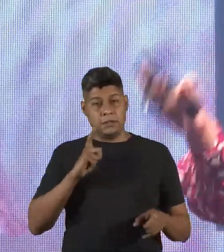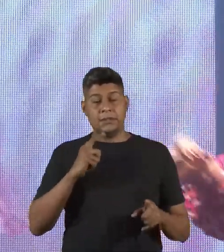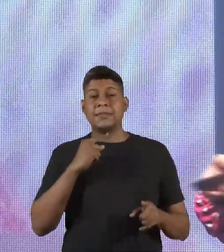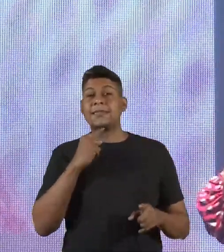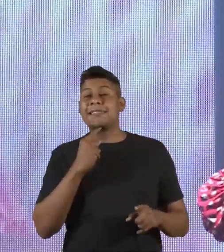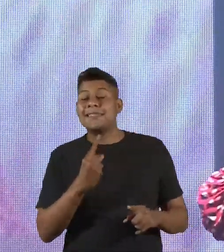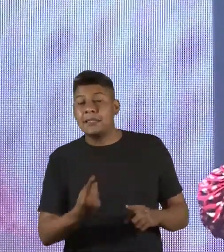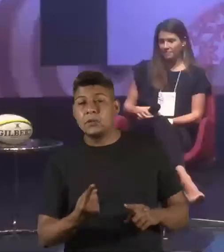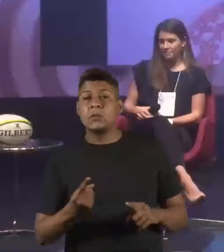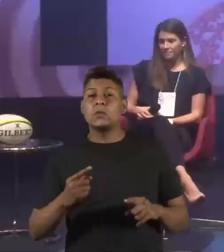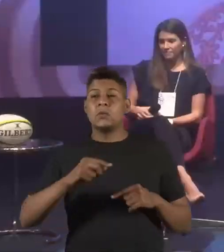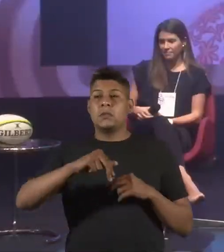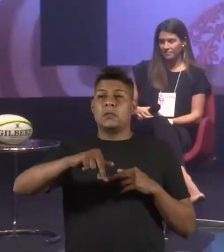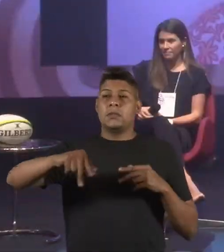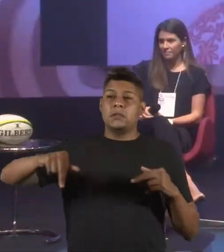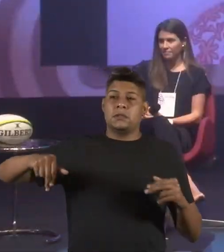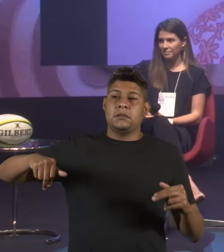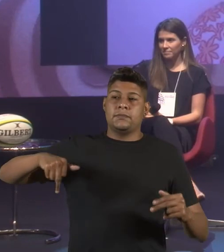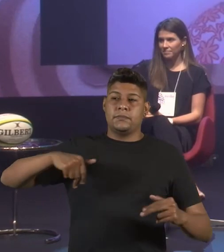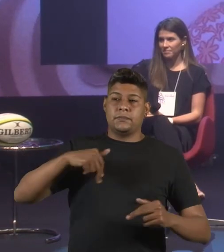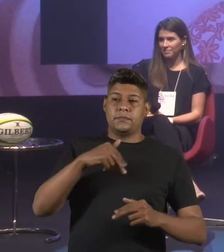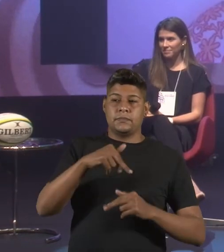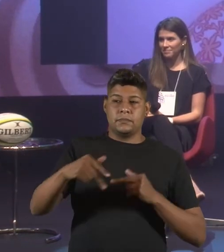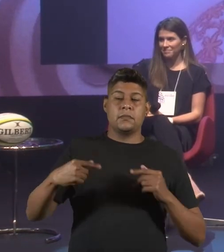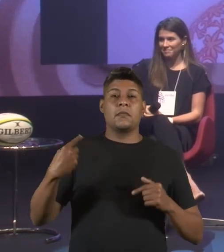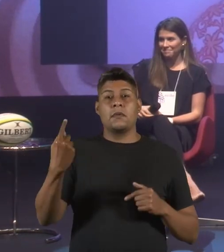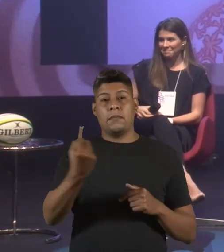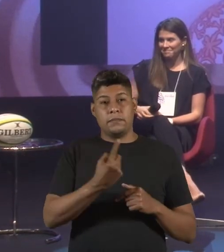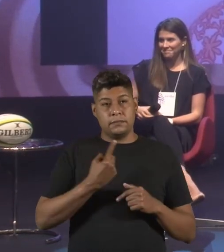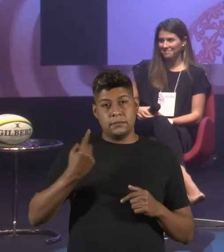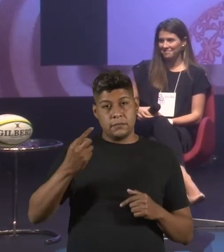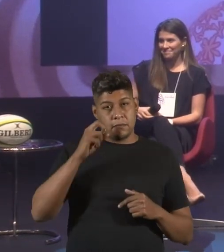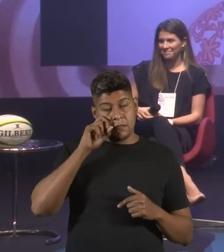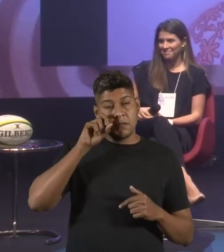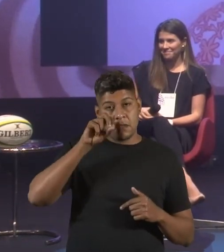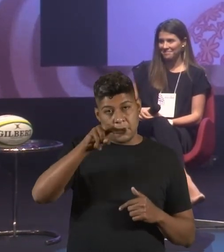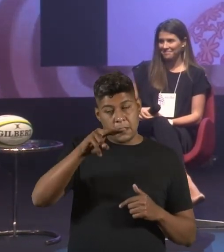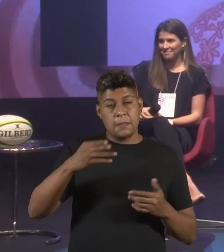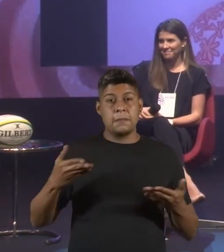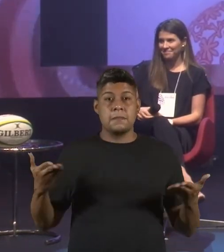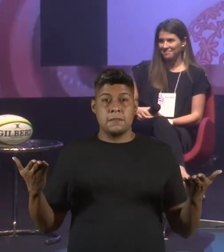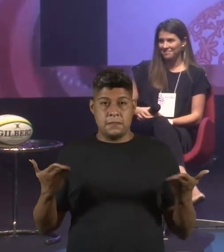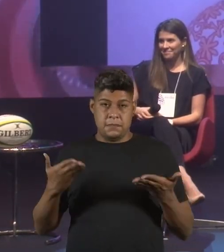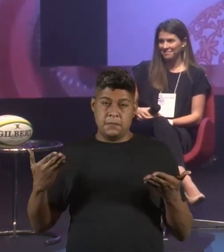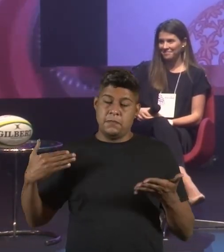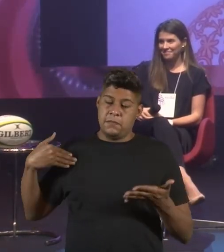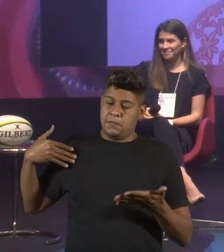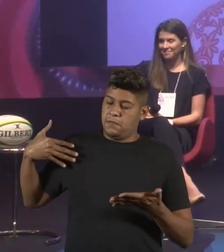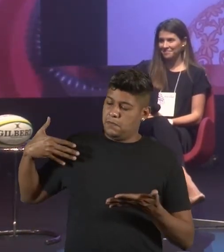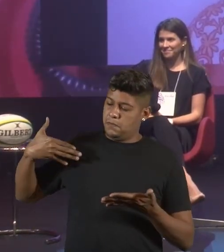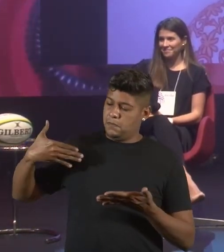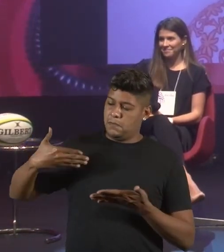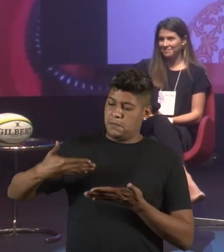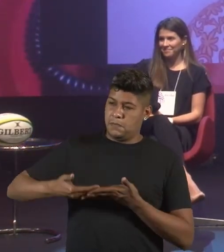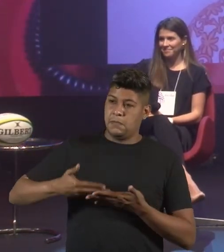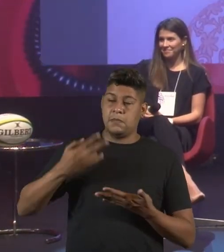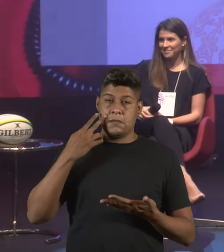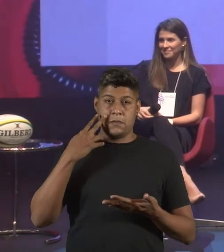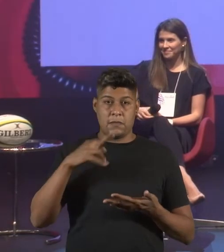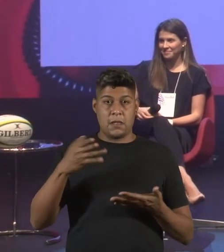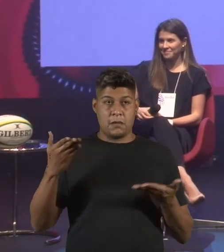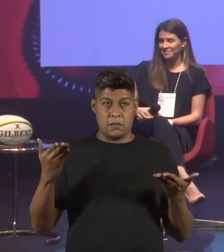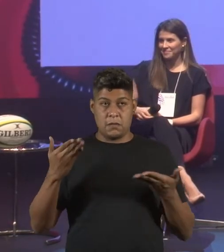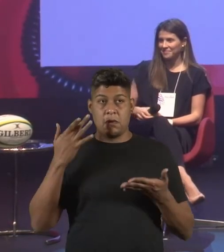nenhuma das diversidades que a gente vai ver aqui, ao longo dos dois dias, hoje e